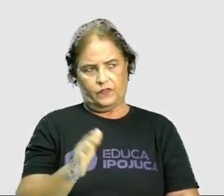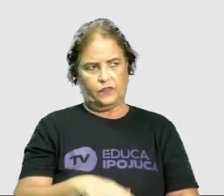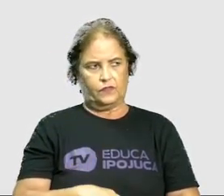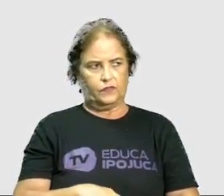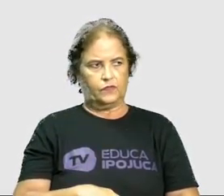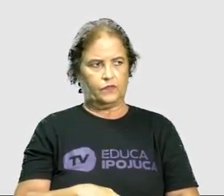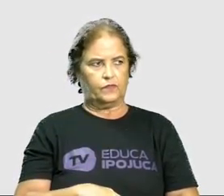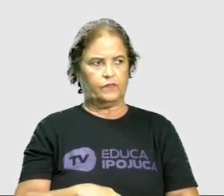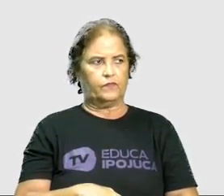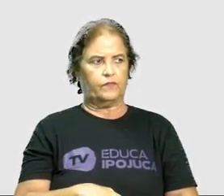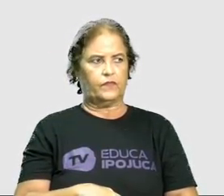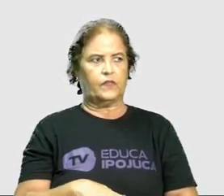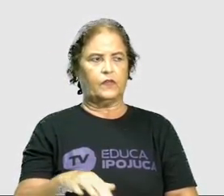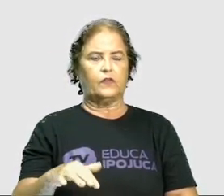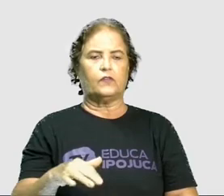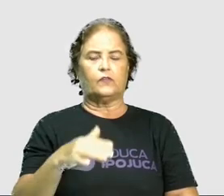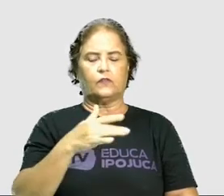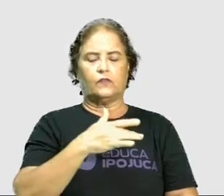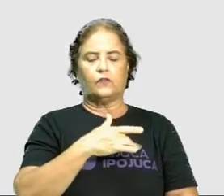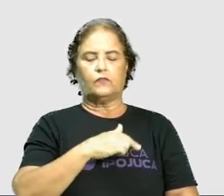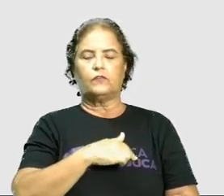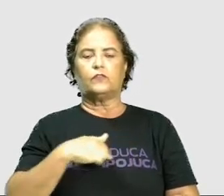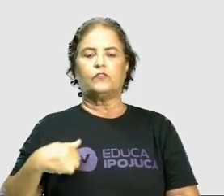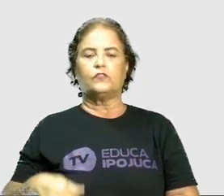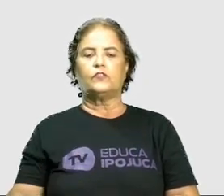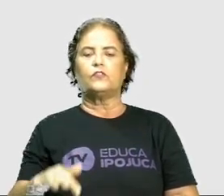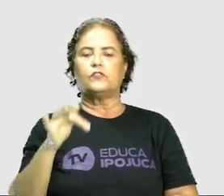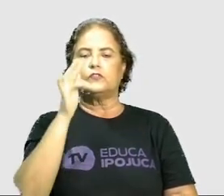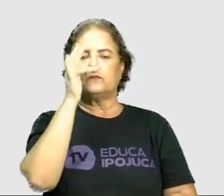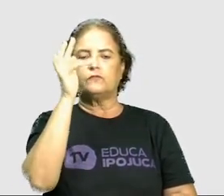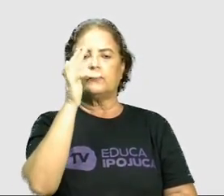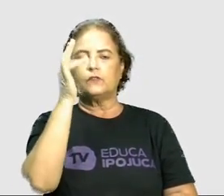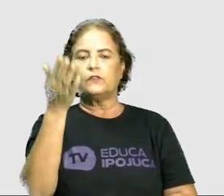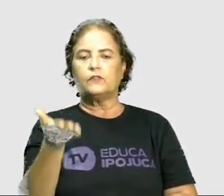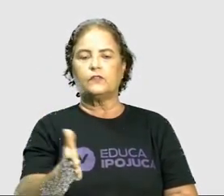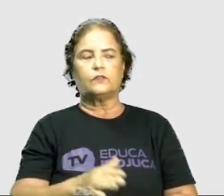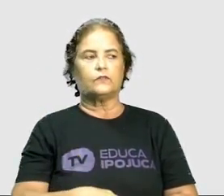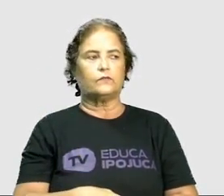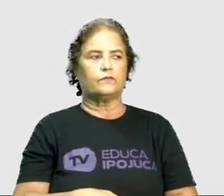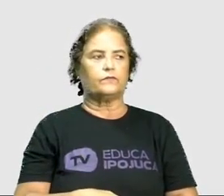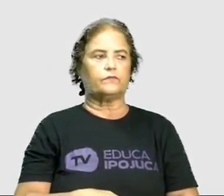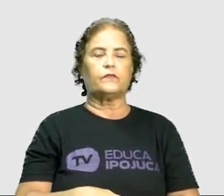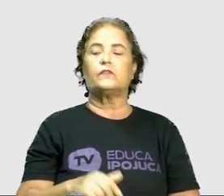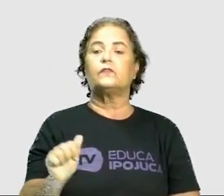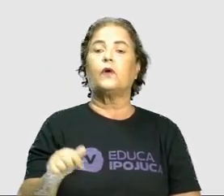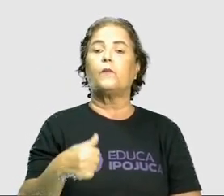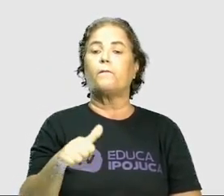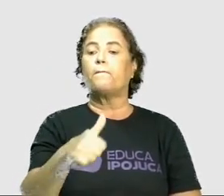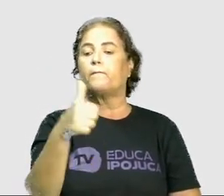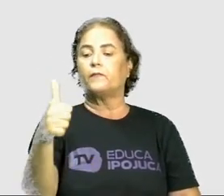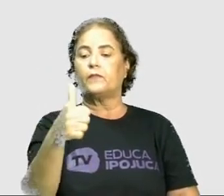chinês florido e romano. E o chinês florido? É o primeiro ou o último?